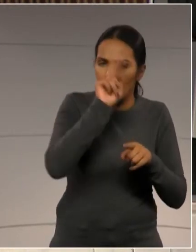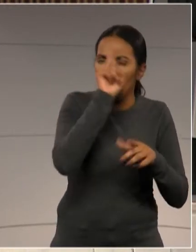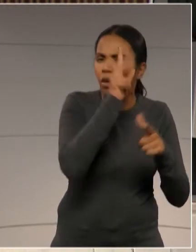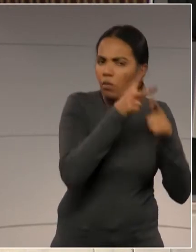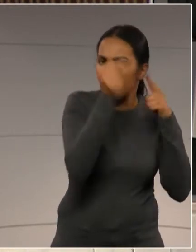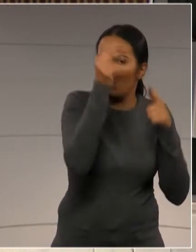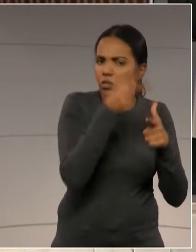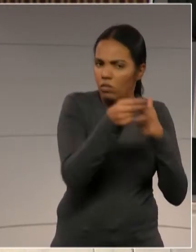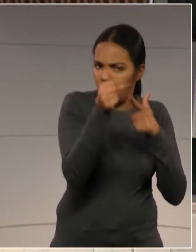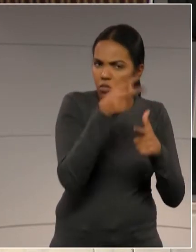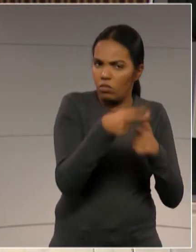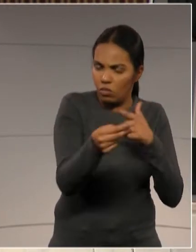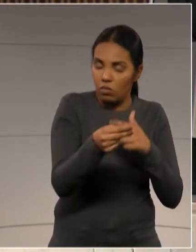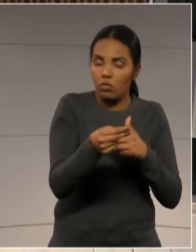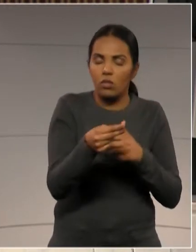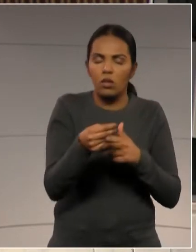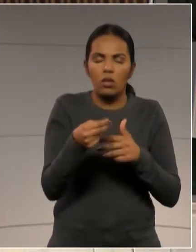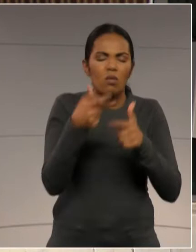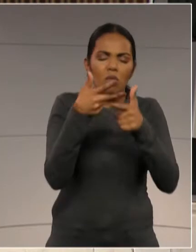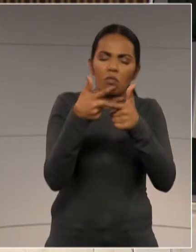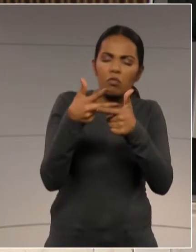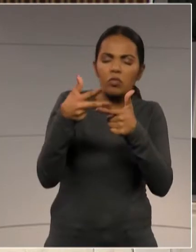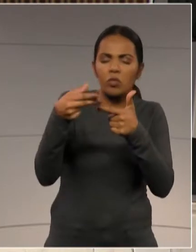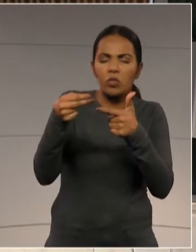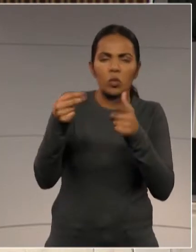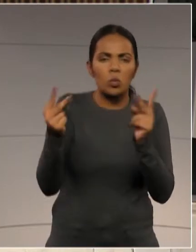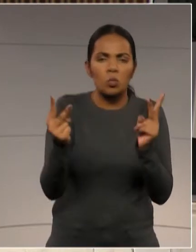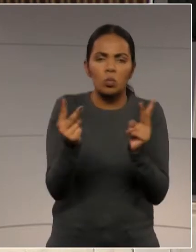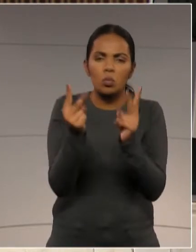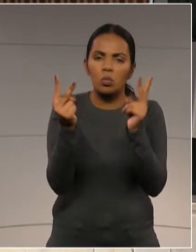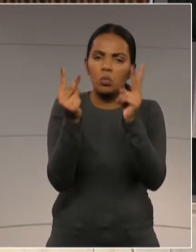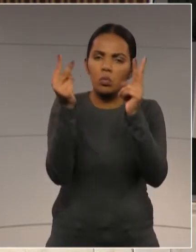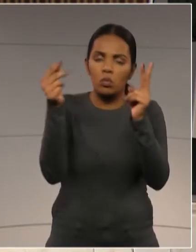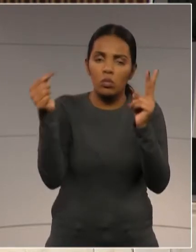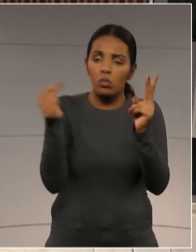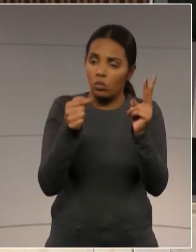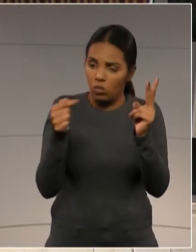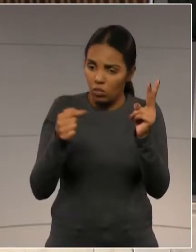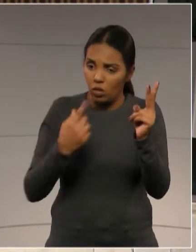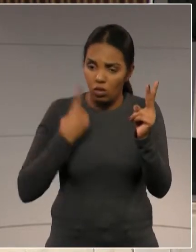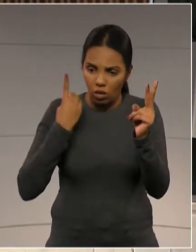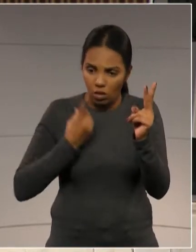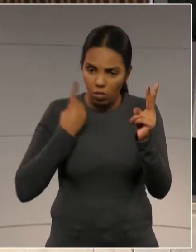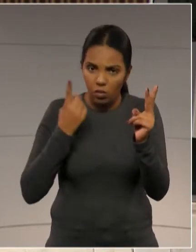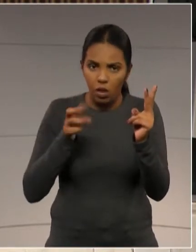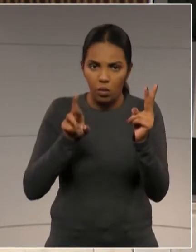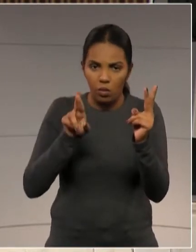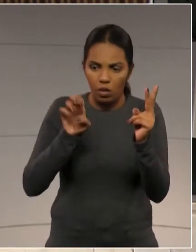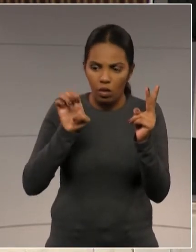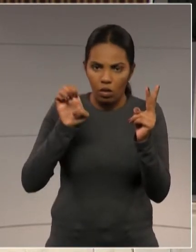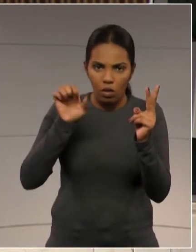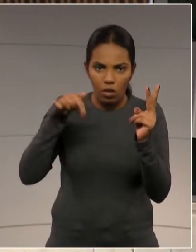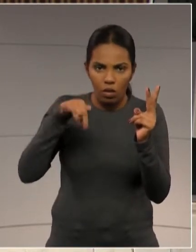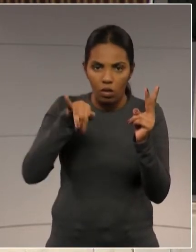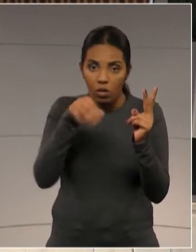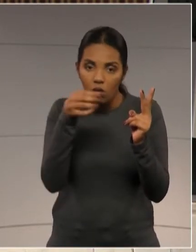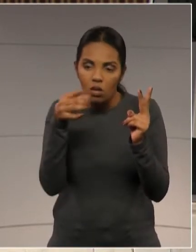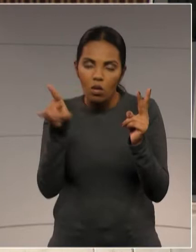Vitórias, deputado Requião, que fizeram com que nós tivéssemos jornada de trabalho,